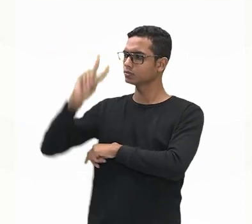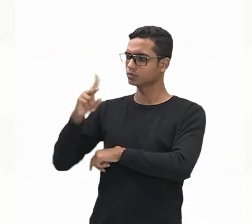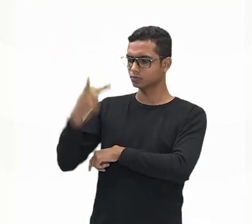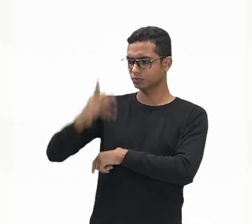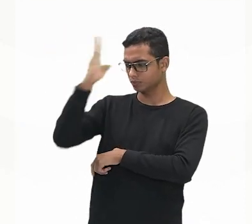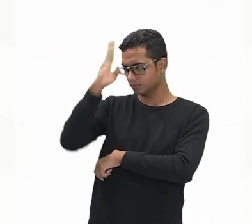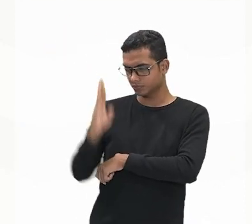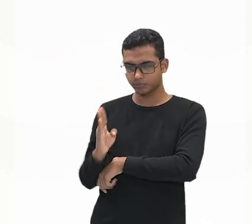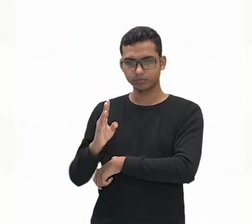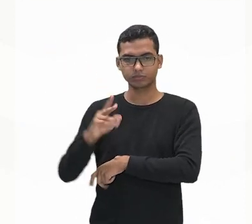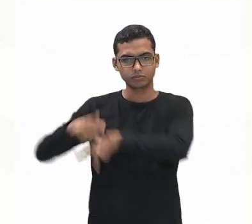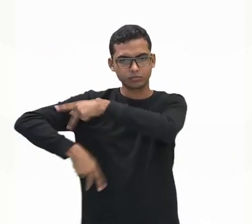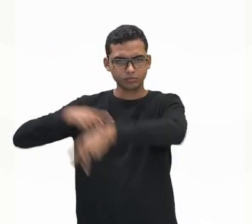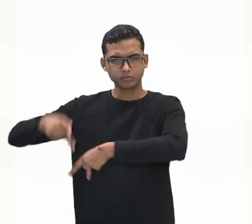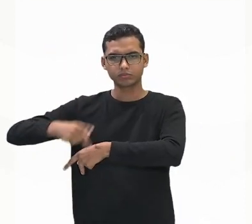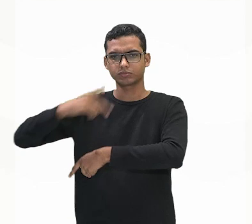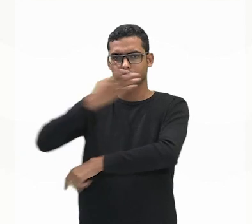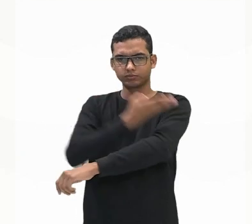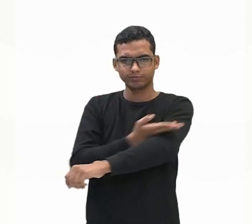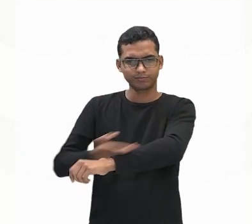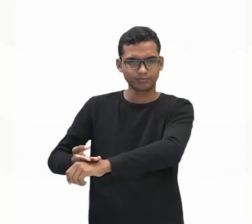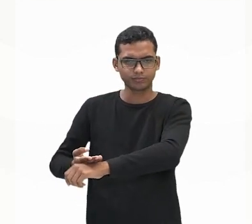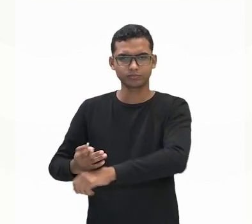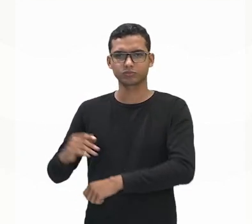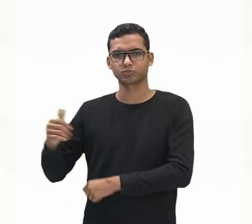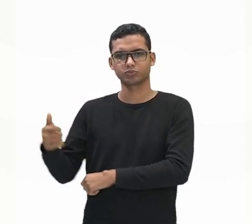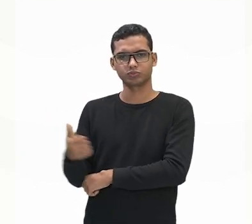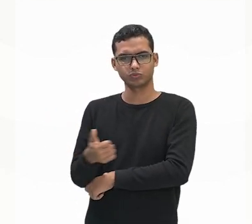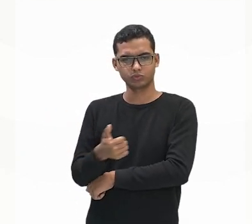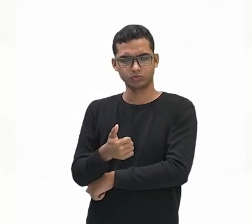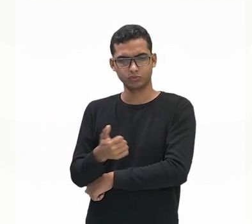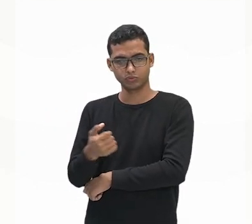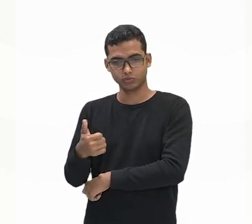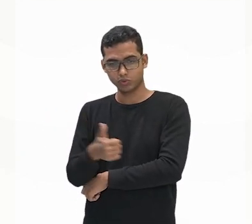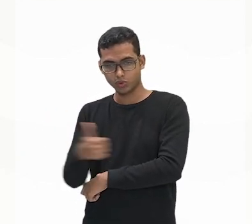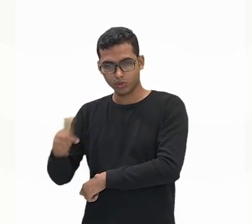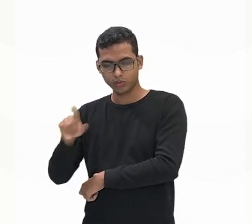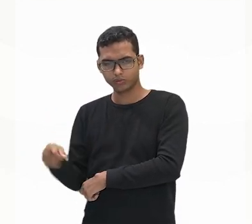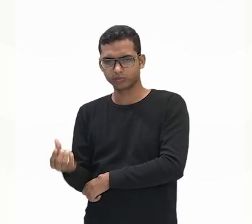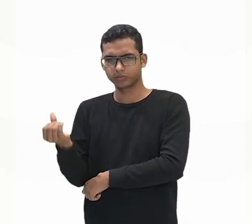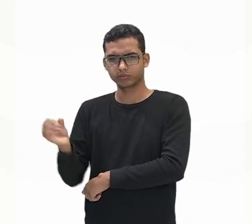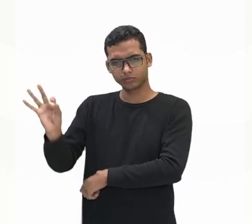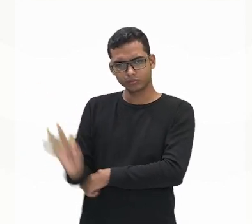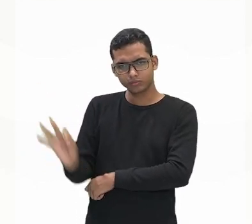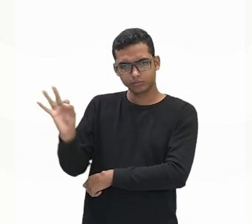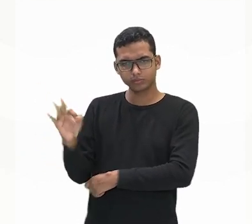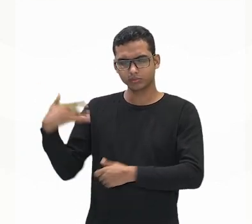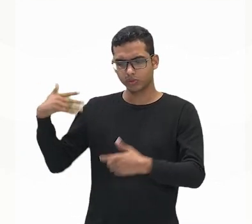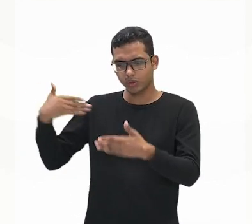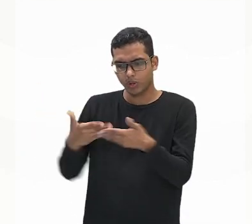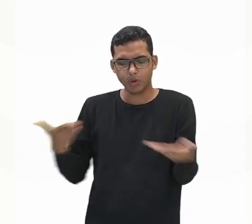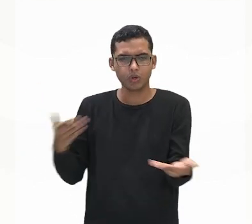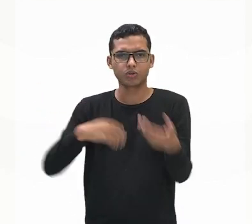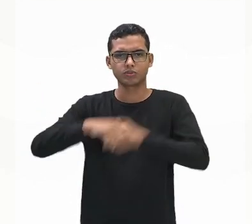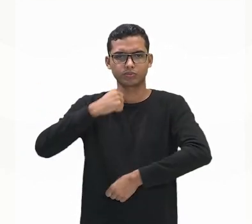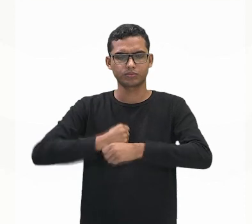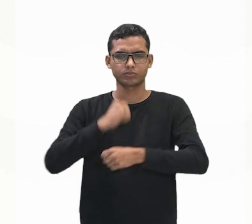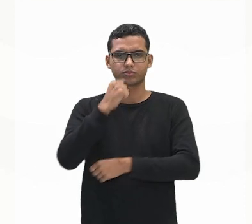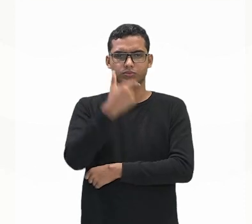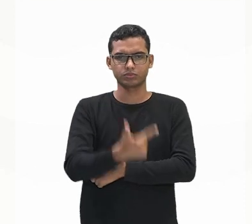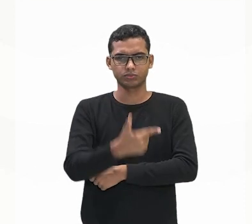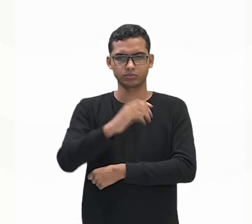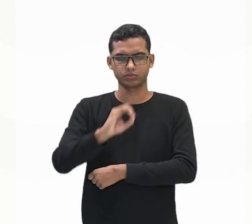população branca aqui de mais de 60 anos. 11,6% em 2016 e hoje em 2018 10